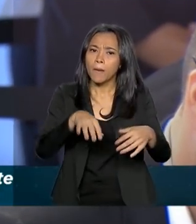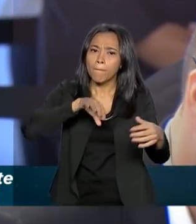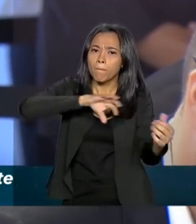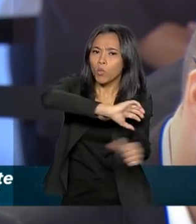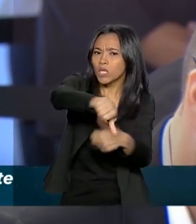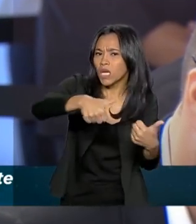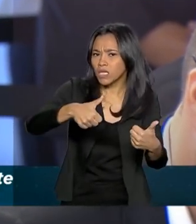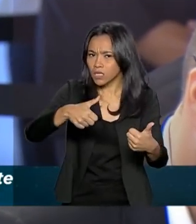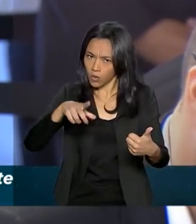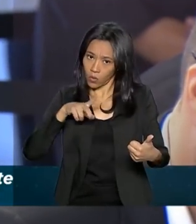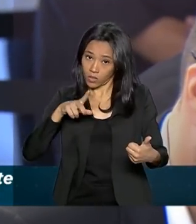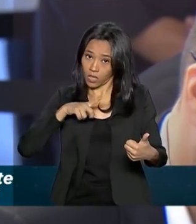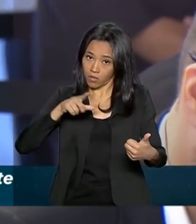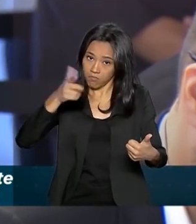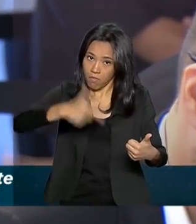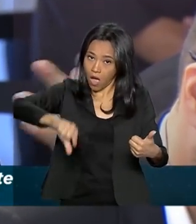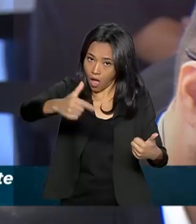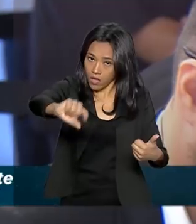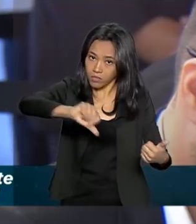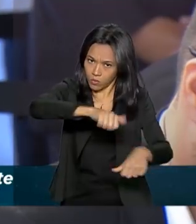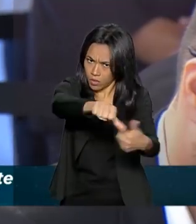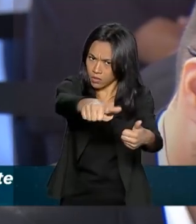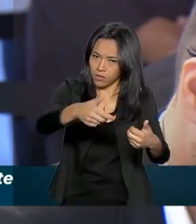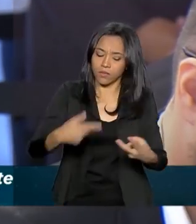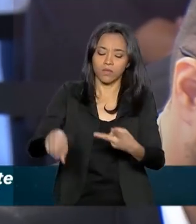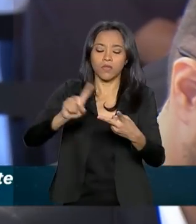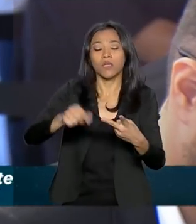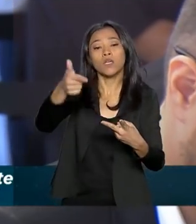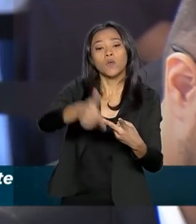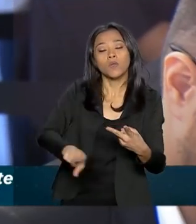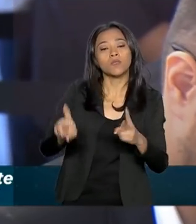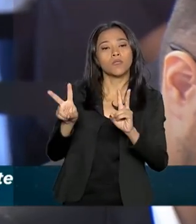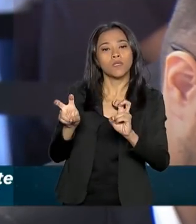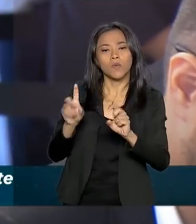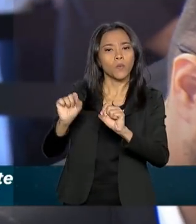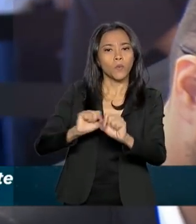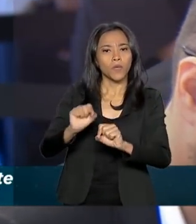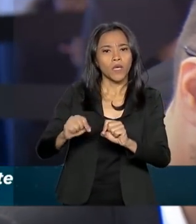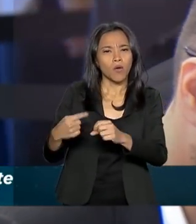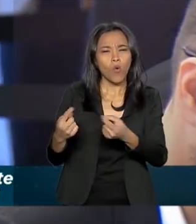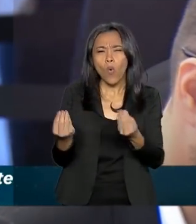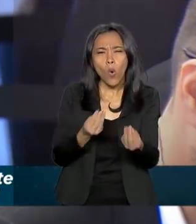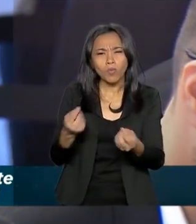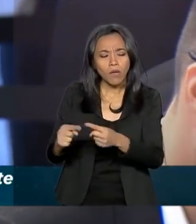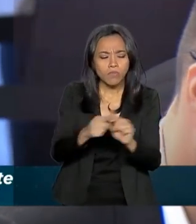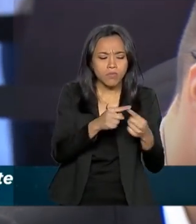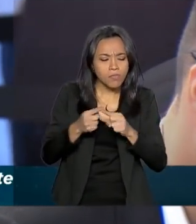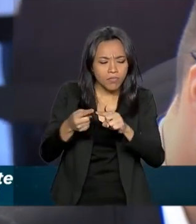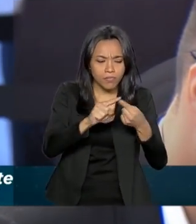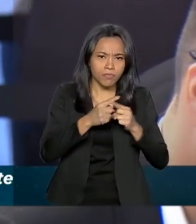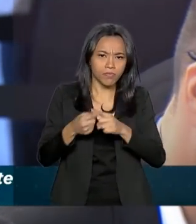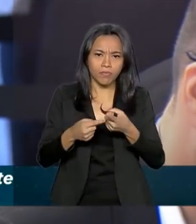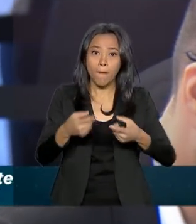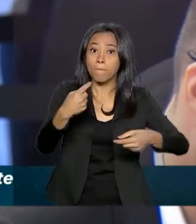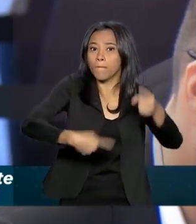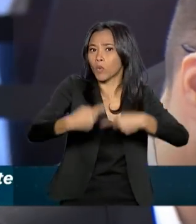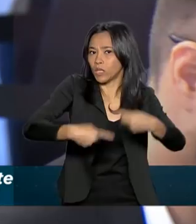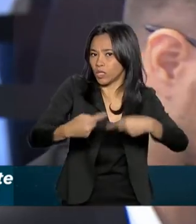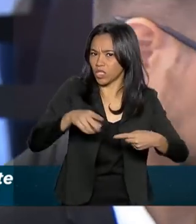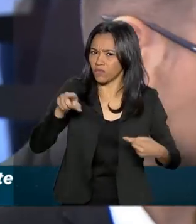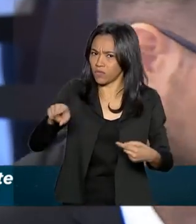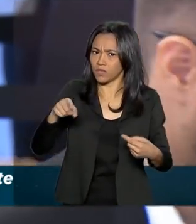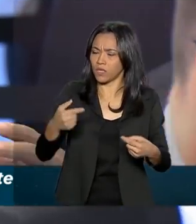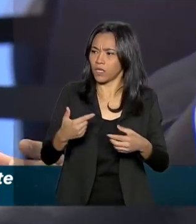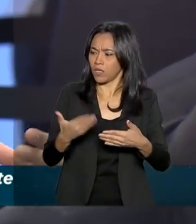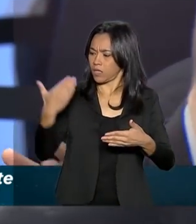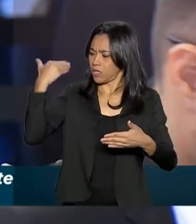tem mais alguma previsão de mudança? E a outra questão é em relação à articulação política. Essas mexidas que o senhor fez agora nos